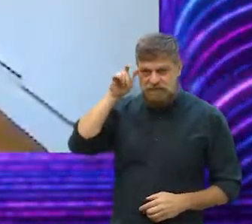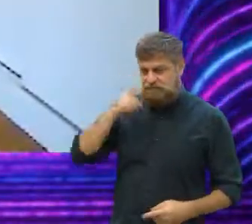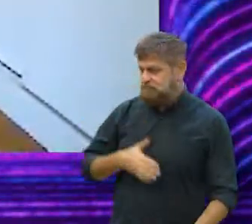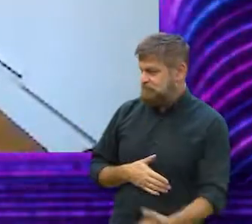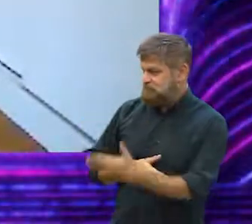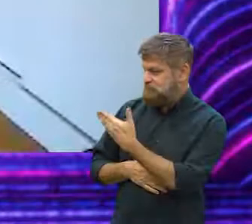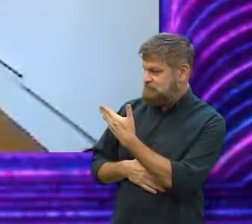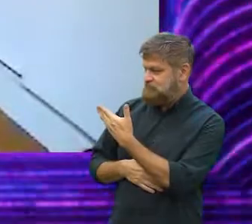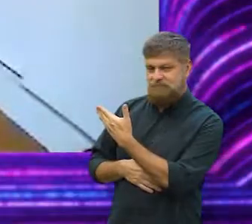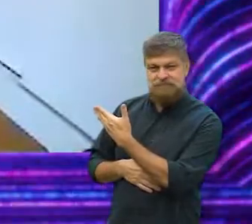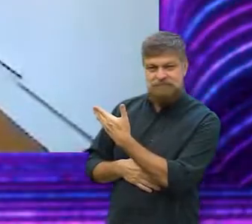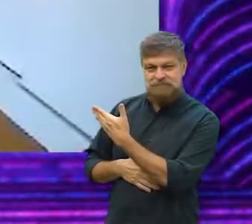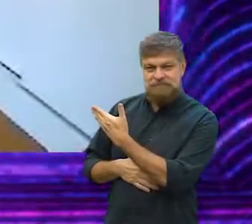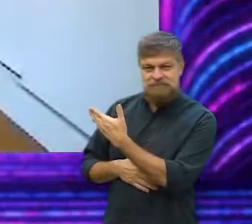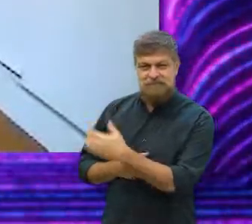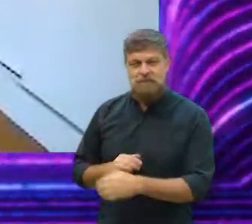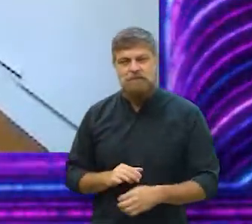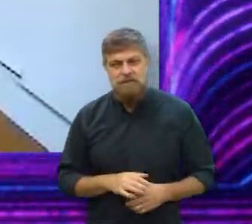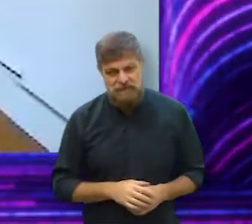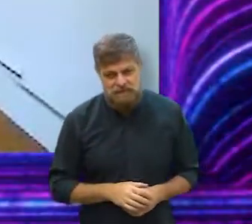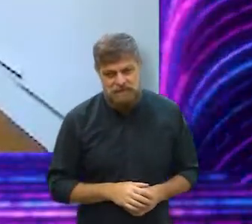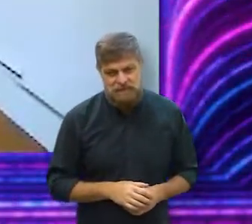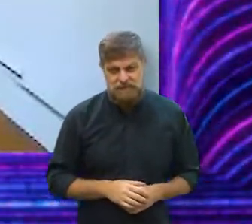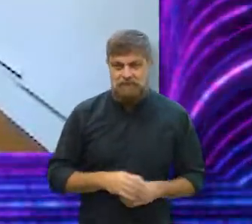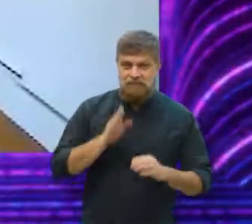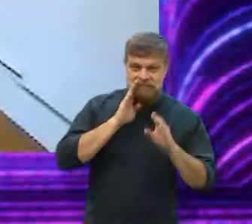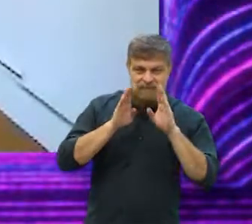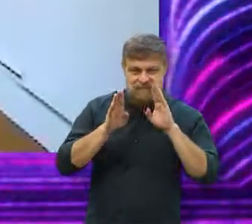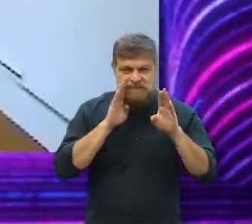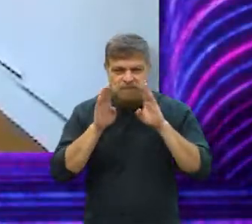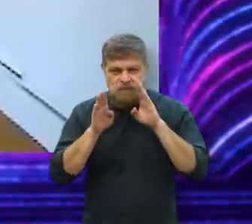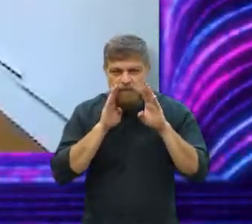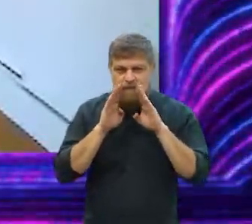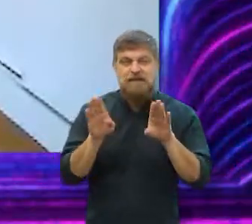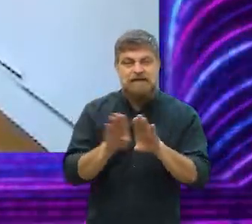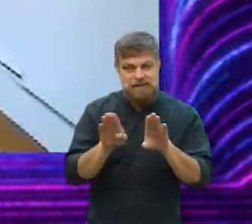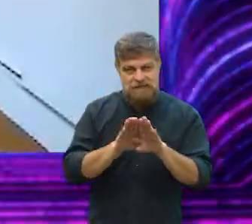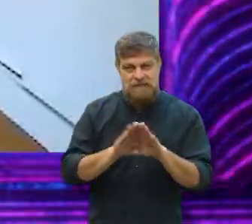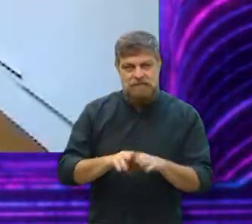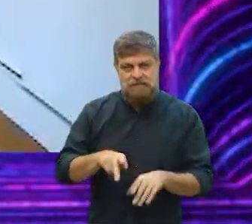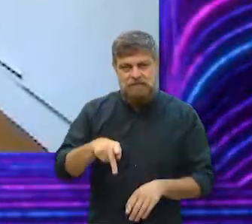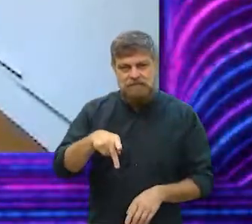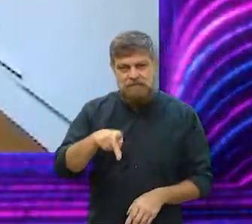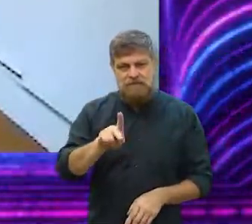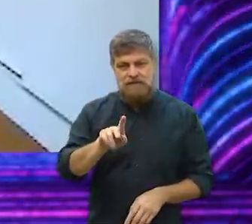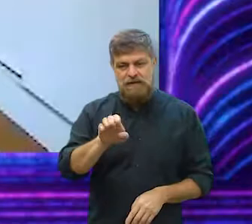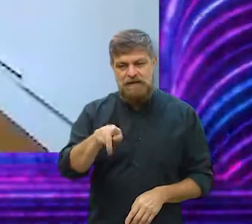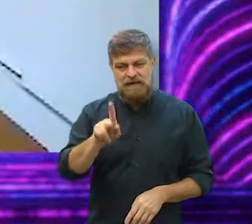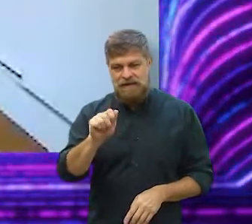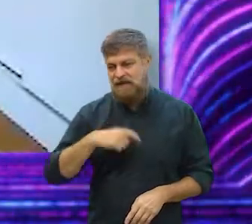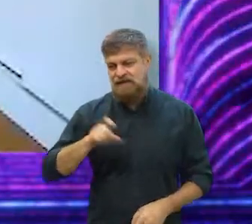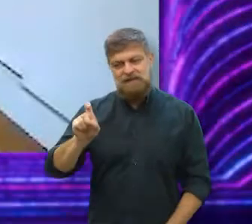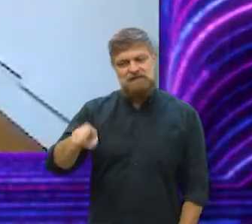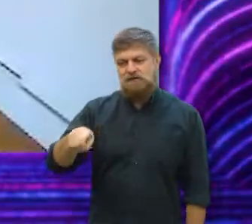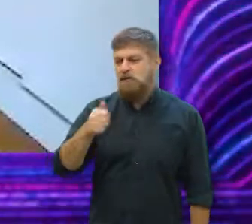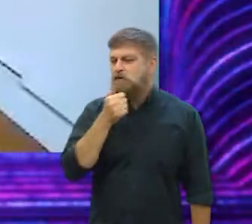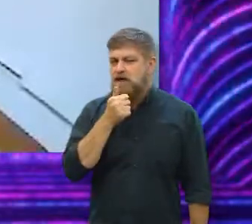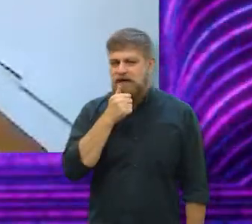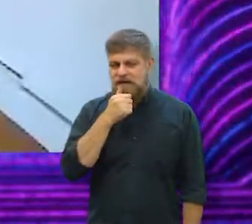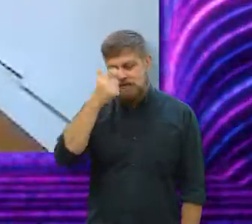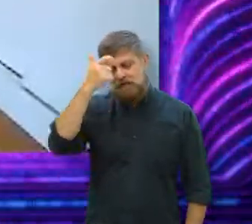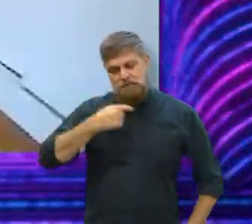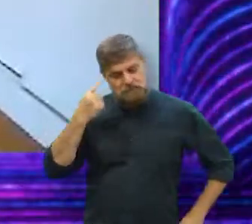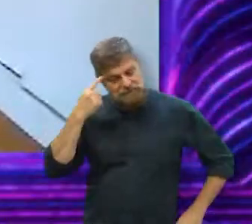Instagram, como Keca Reis, underline escritora, no Facebook, como Keca Reis. Eu não estou ainda no TikTok, eu estou